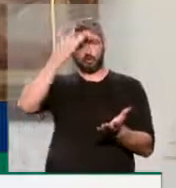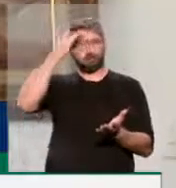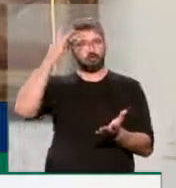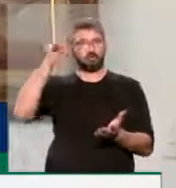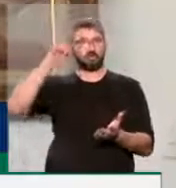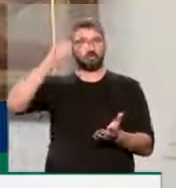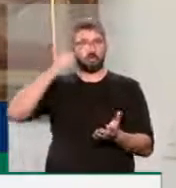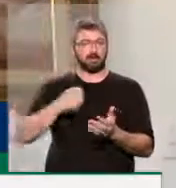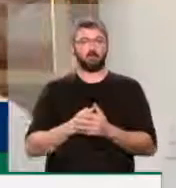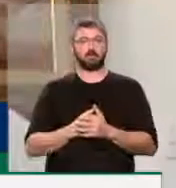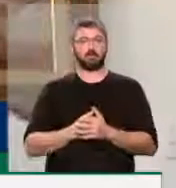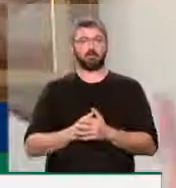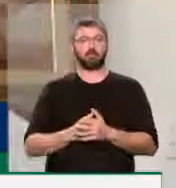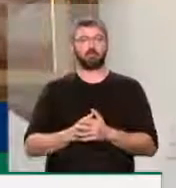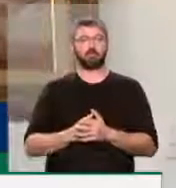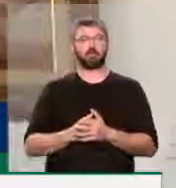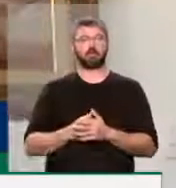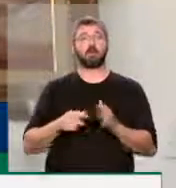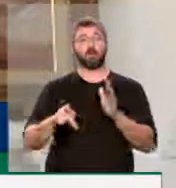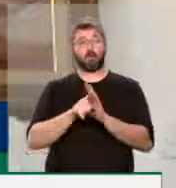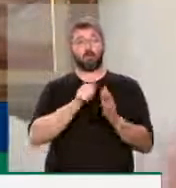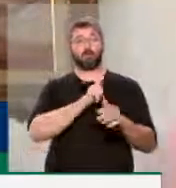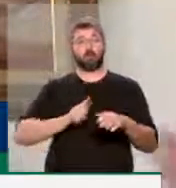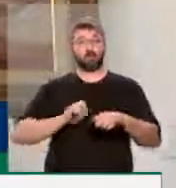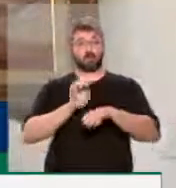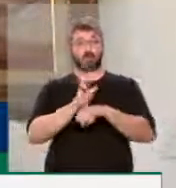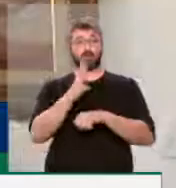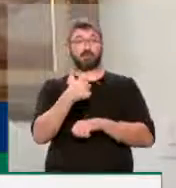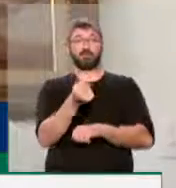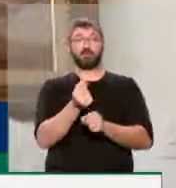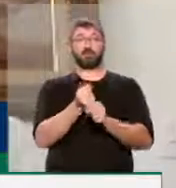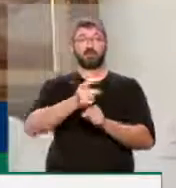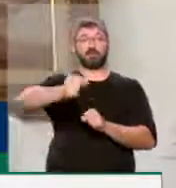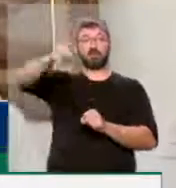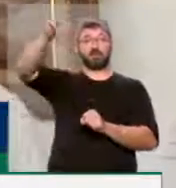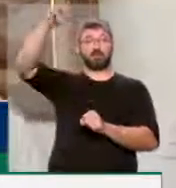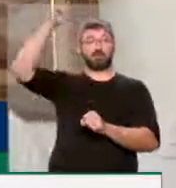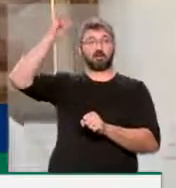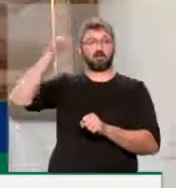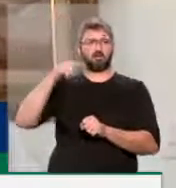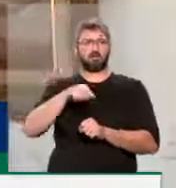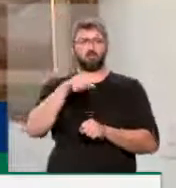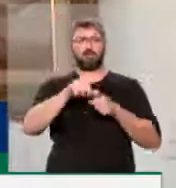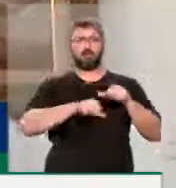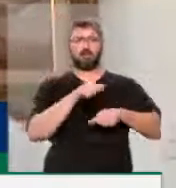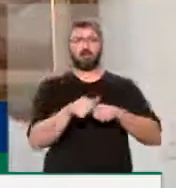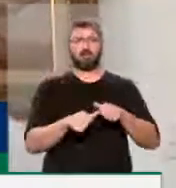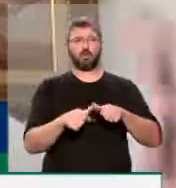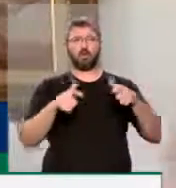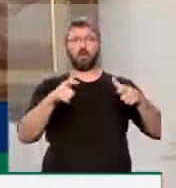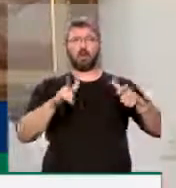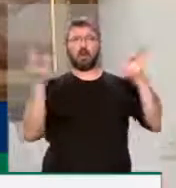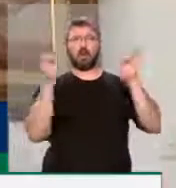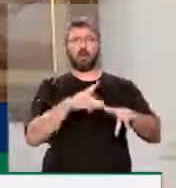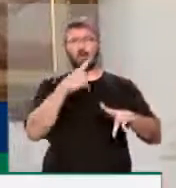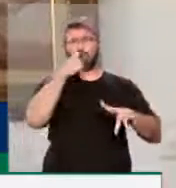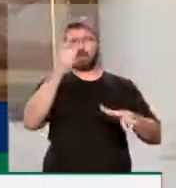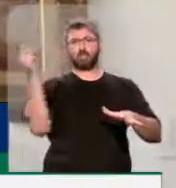população negra, construído por um governo do Estado há mais de 20 anos atrás, se transformou no depósito de lixos. Foi